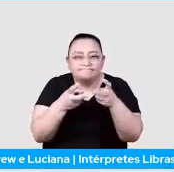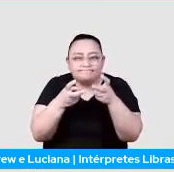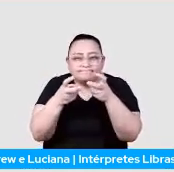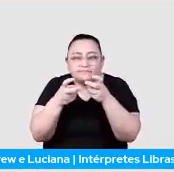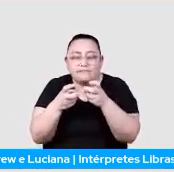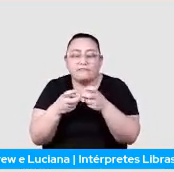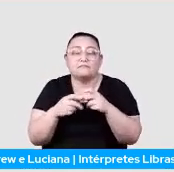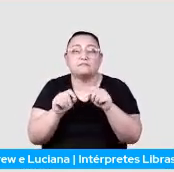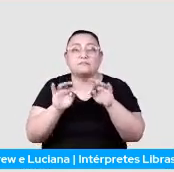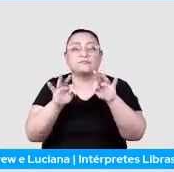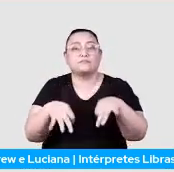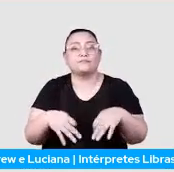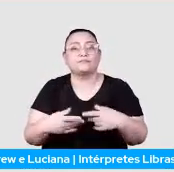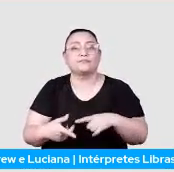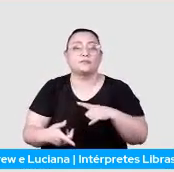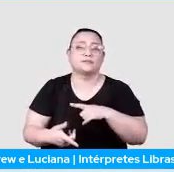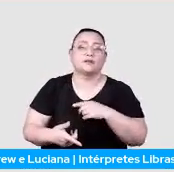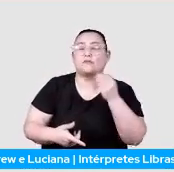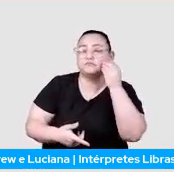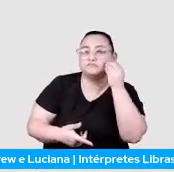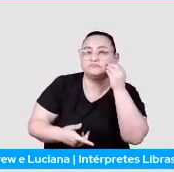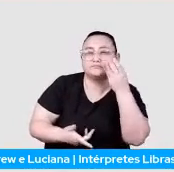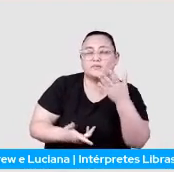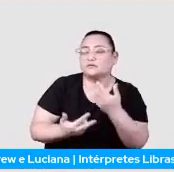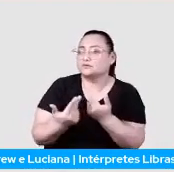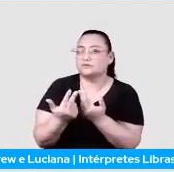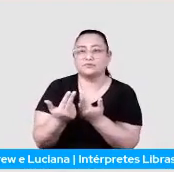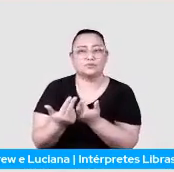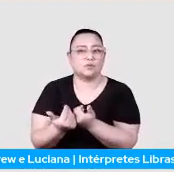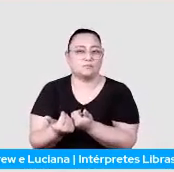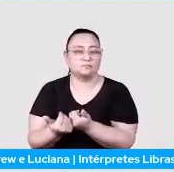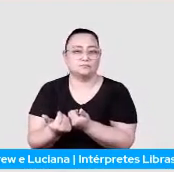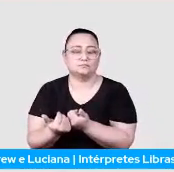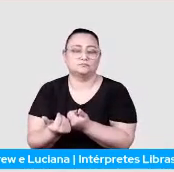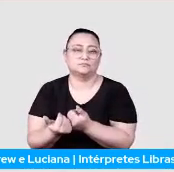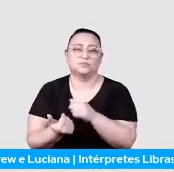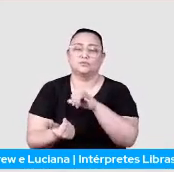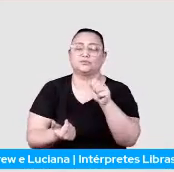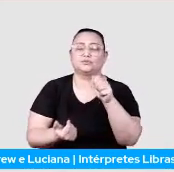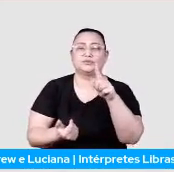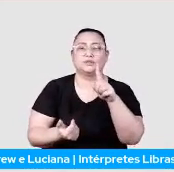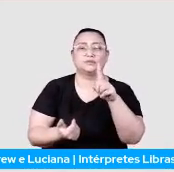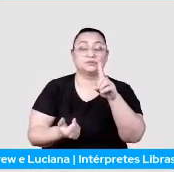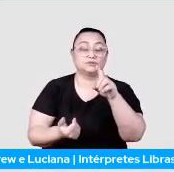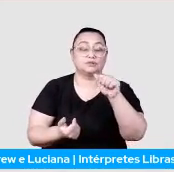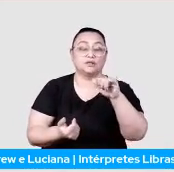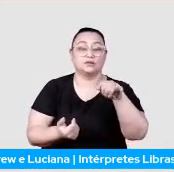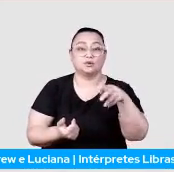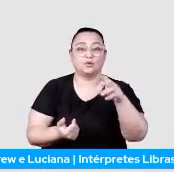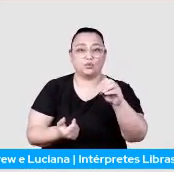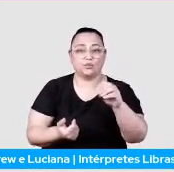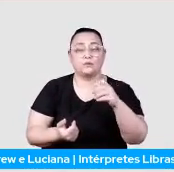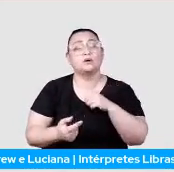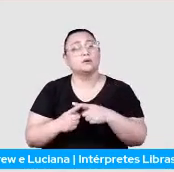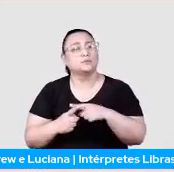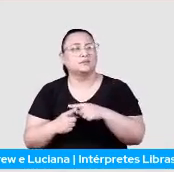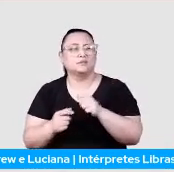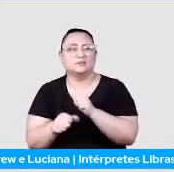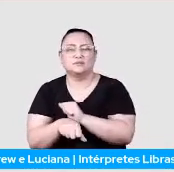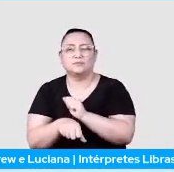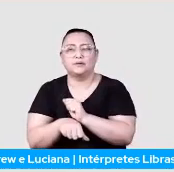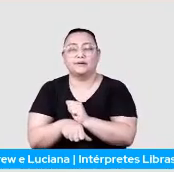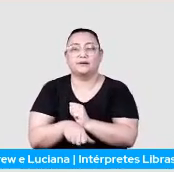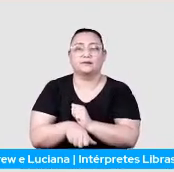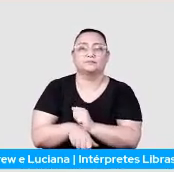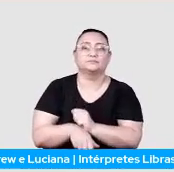das contas, é um suite de testes igualzinho um suite de testes do Jungle, se eu madriva para pensar. A diferença é que tu tem que esperar o spider finalizar para